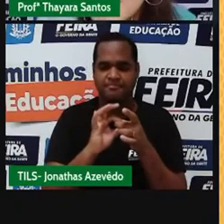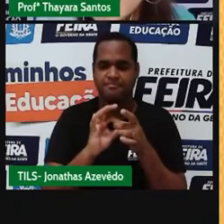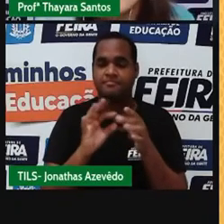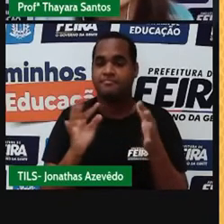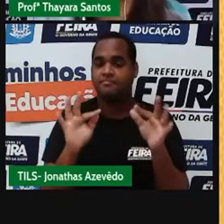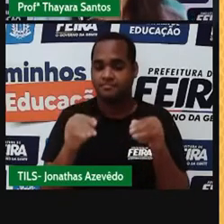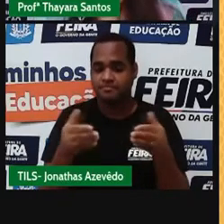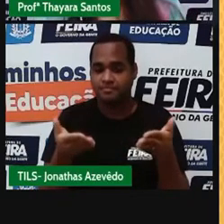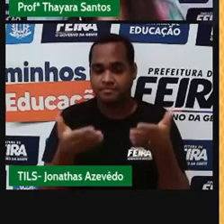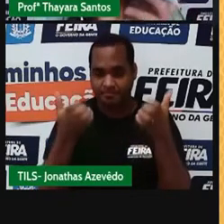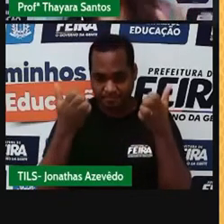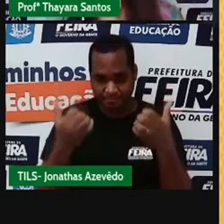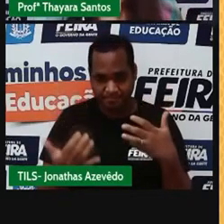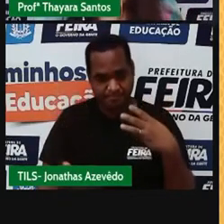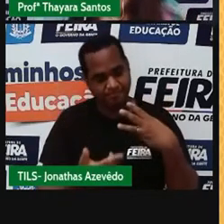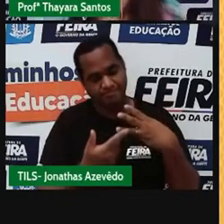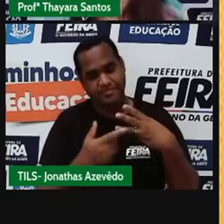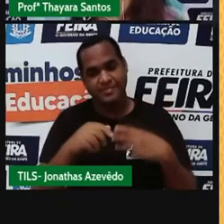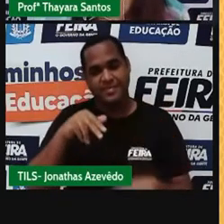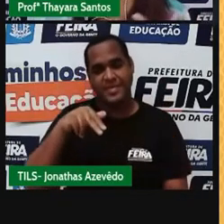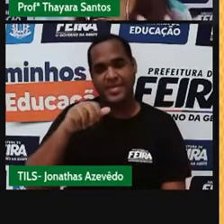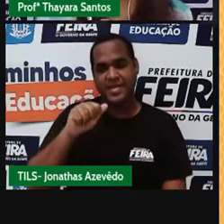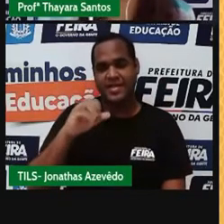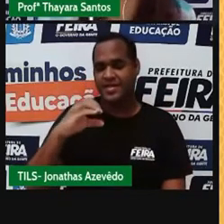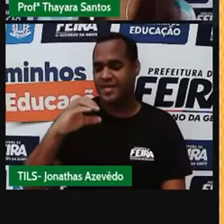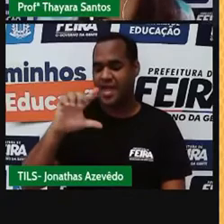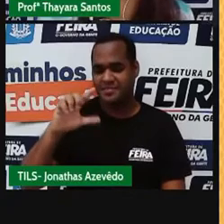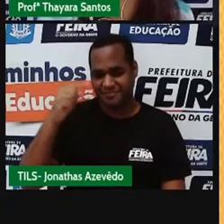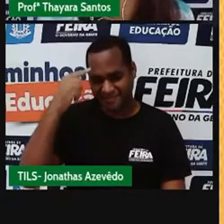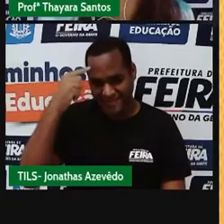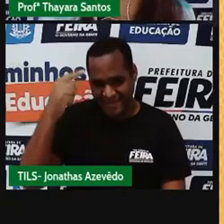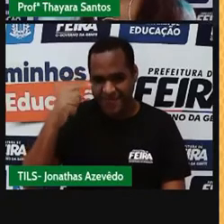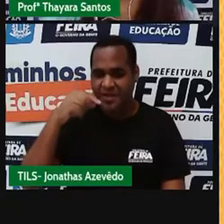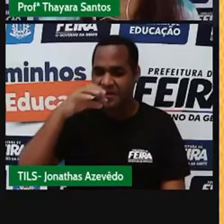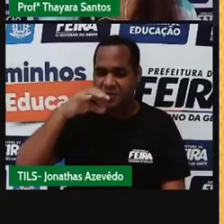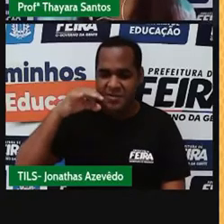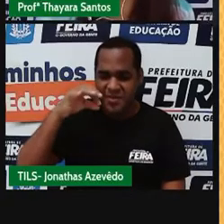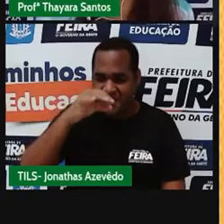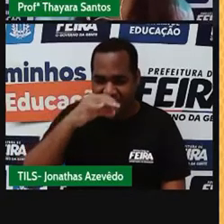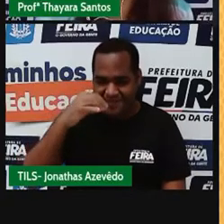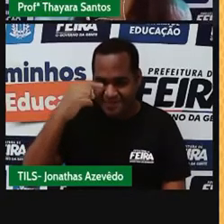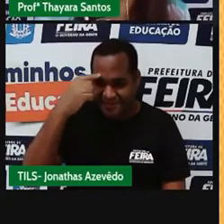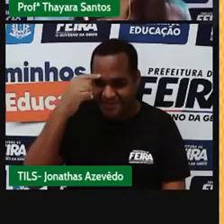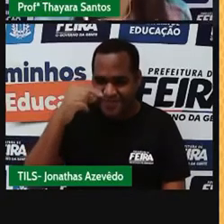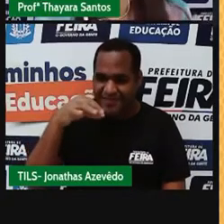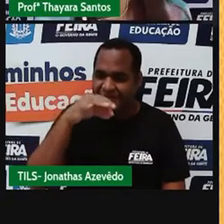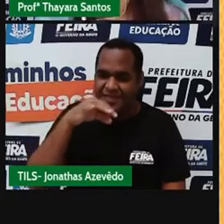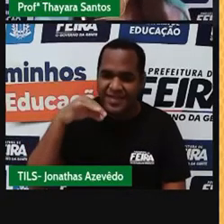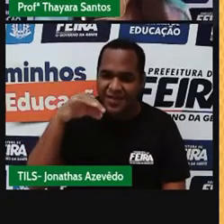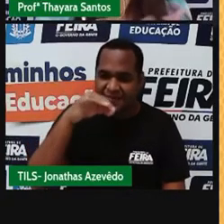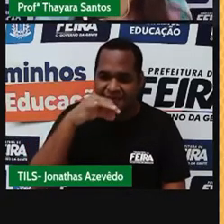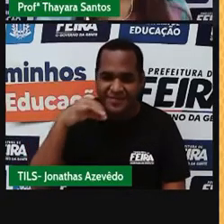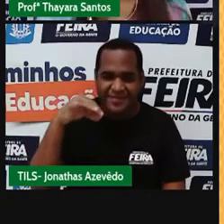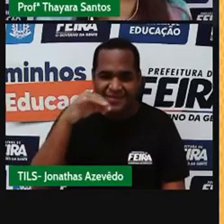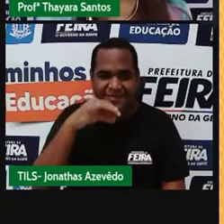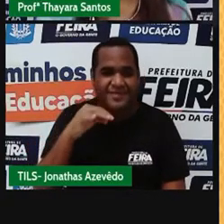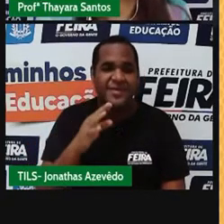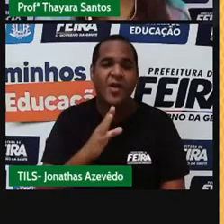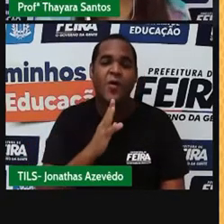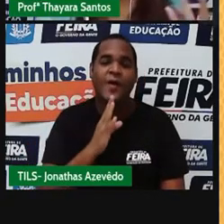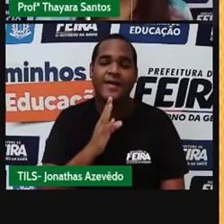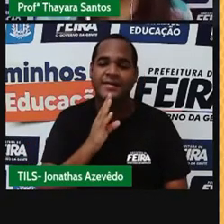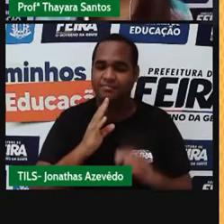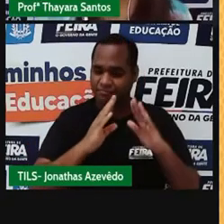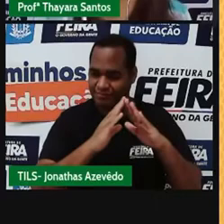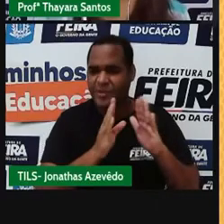tem essa daqui, que é o NaCl, que é o cloreto de sódio. E vocês sabem o que é o cloreto de sódio? Tenho certeza que todo mundo tem